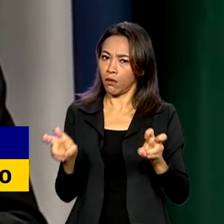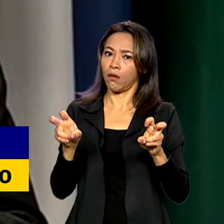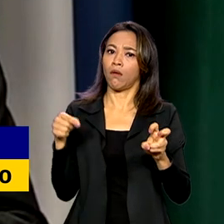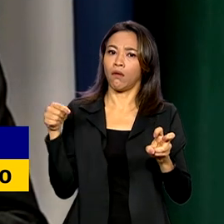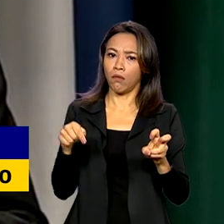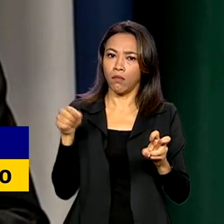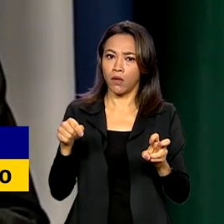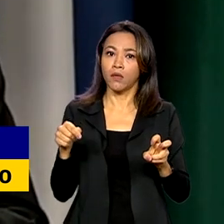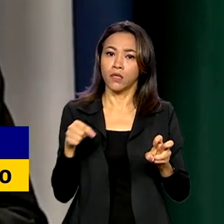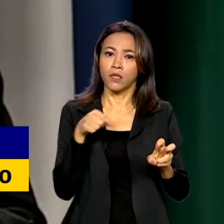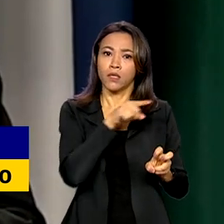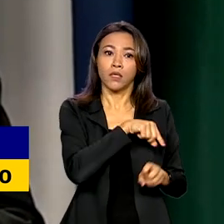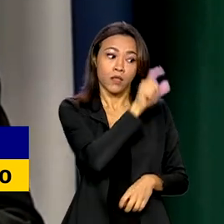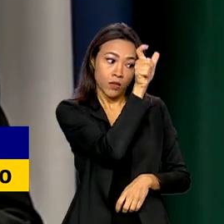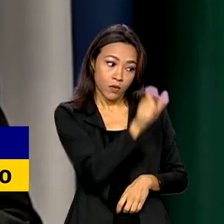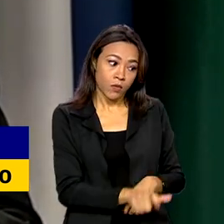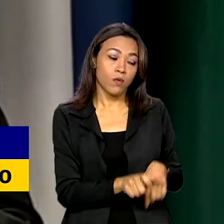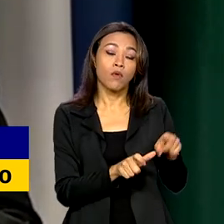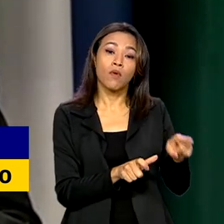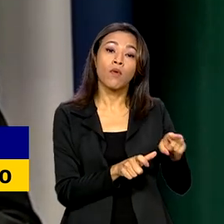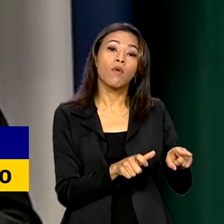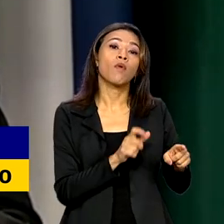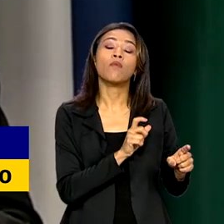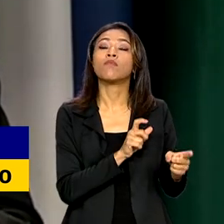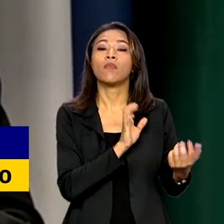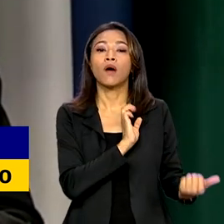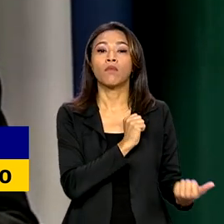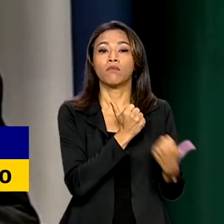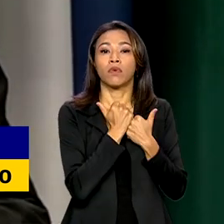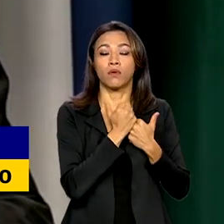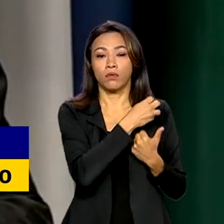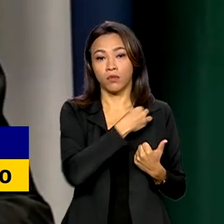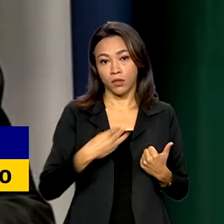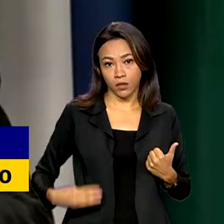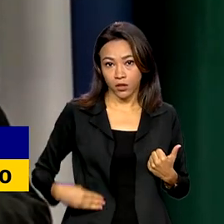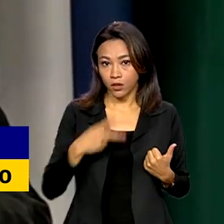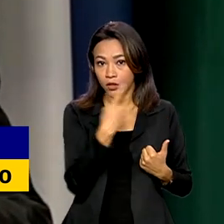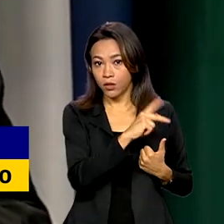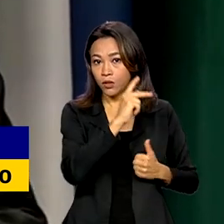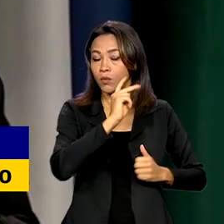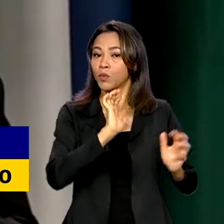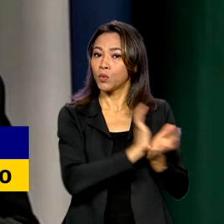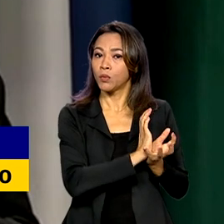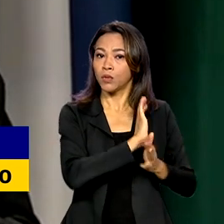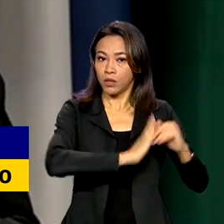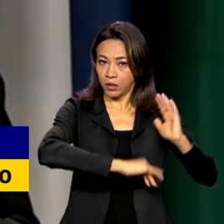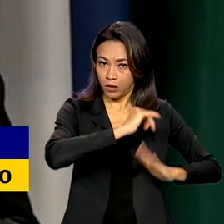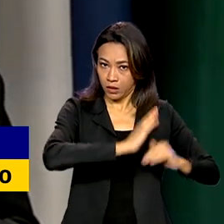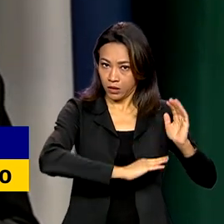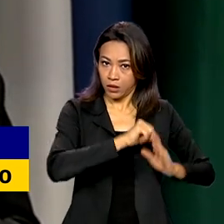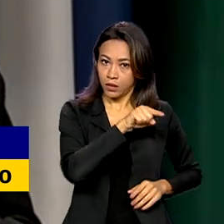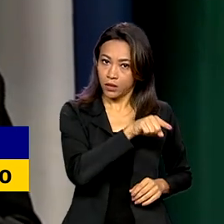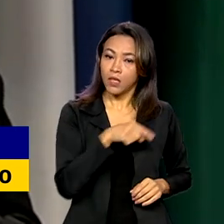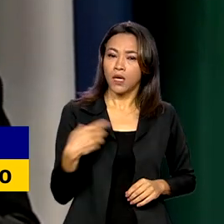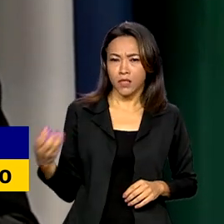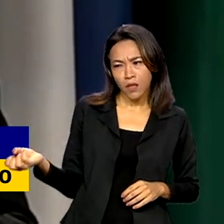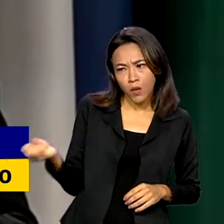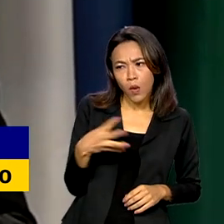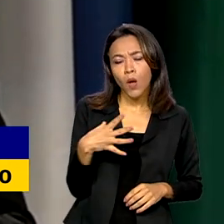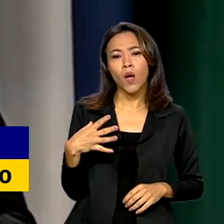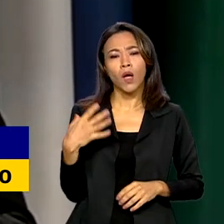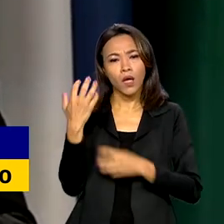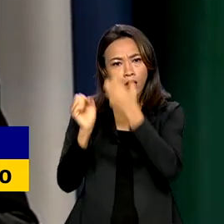Indústria e Comércio, Geraldo Alckmin e sua equipe. Mas eu acho que é forte essa ideia de uma nova industrialização